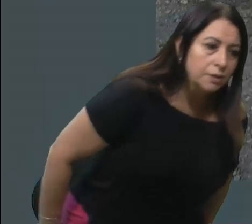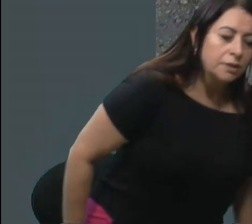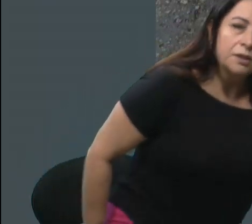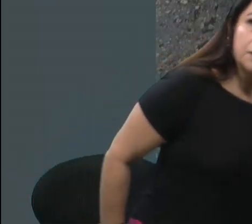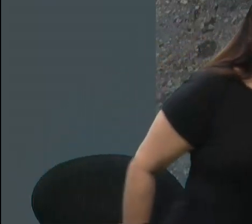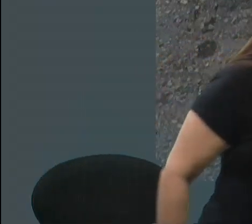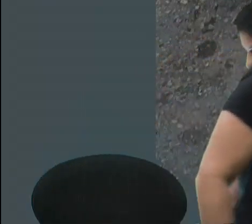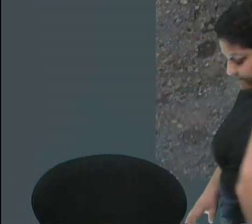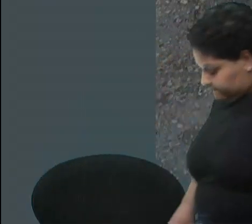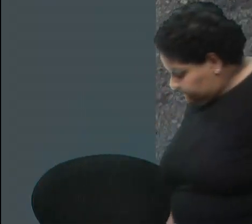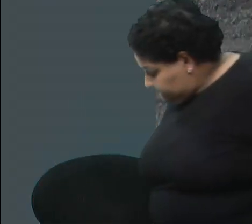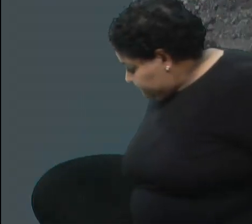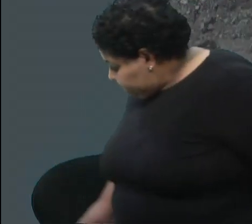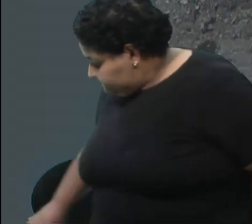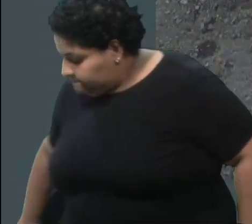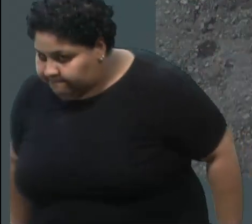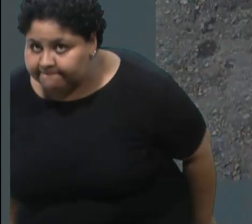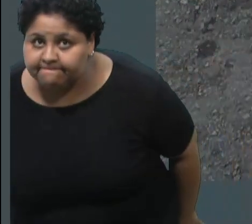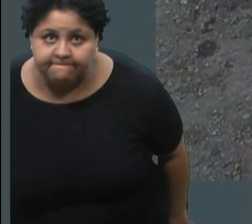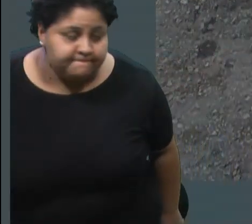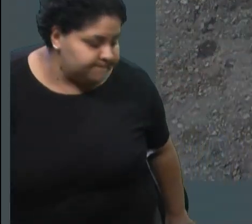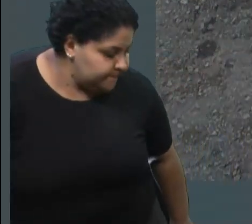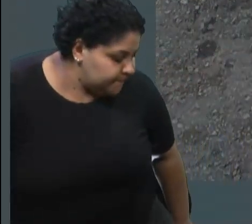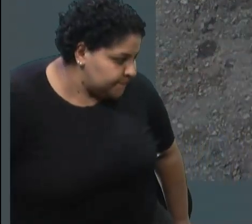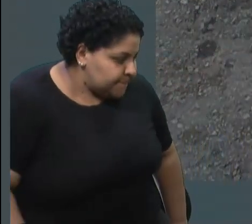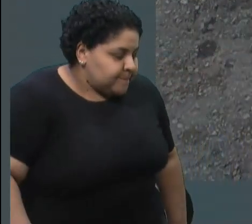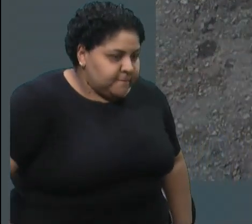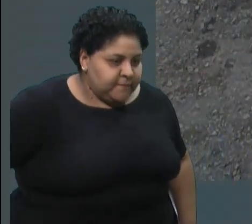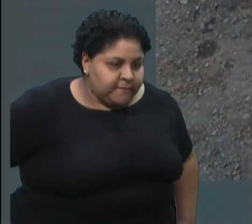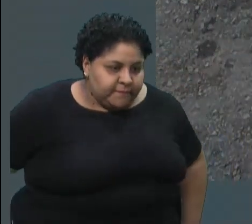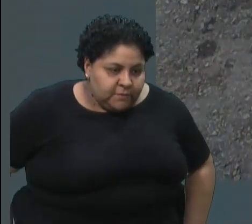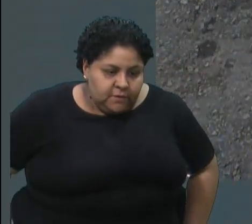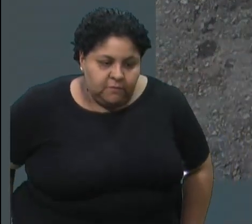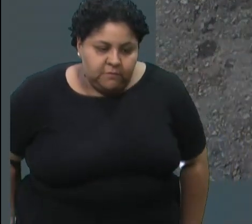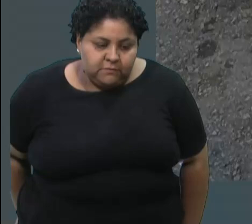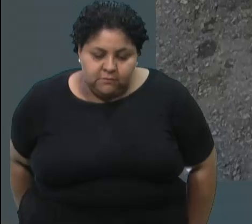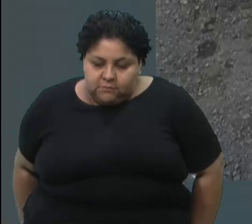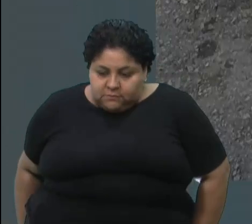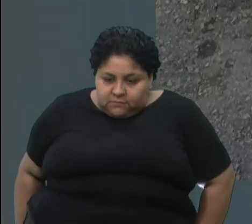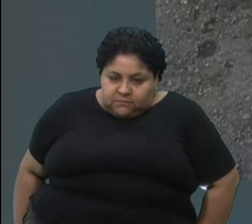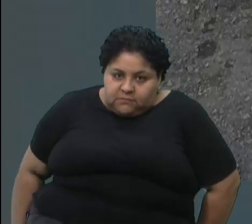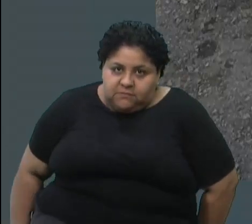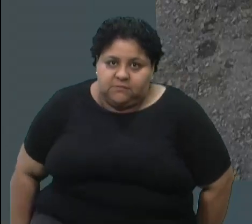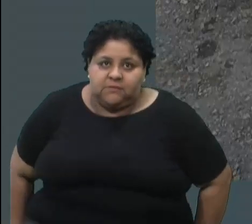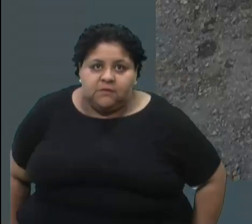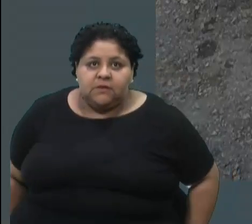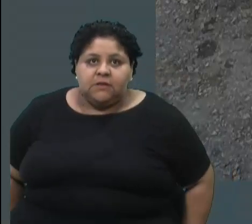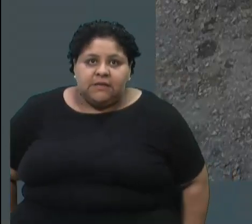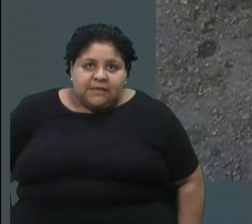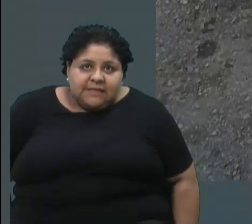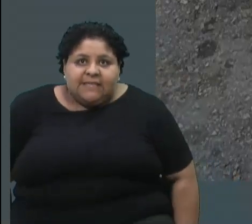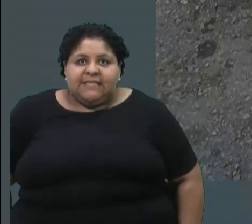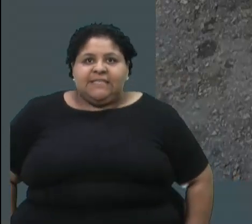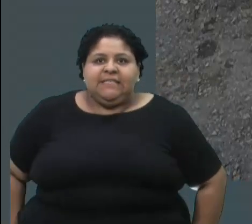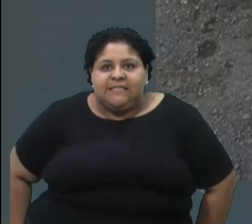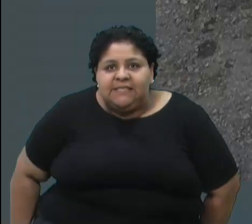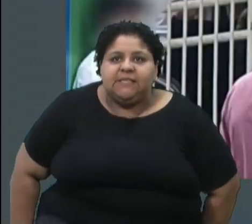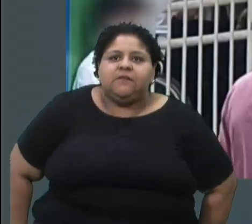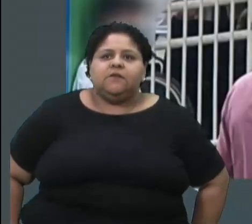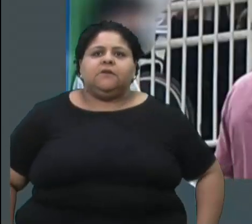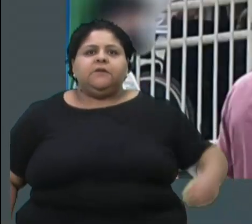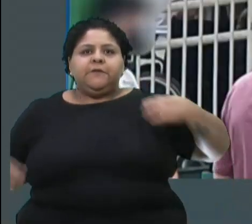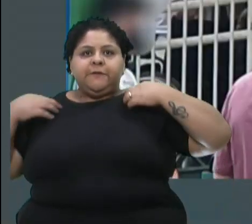Eu olhei conversando com as pessoas, todas desamparadas, pessoas que estão ali há seis, sete, oito horas em busca de um